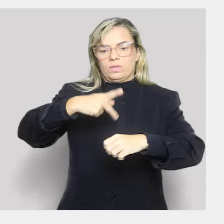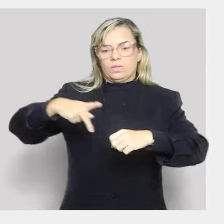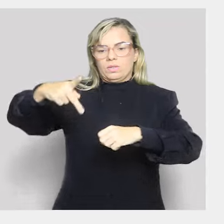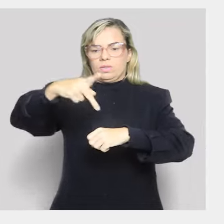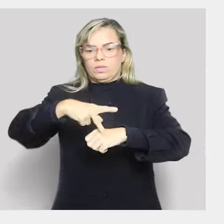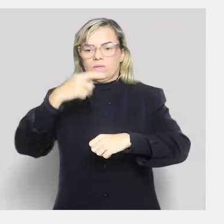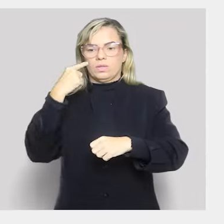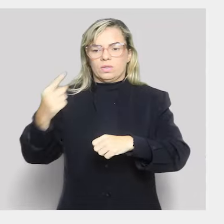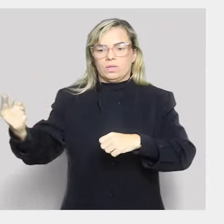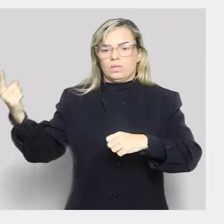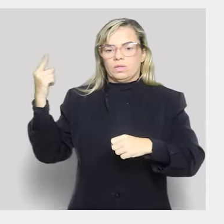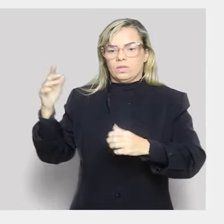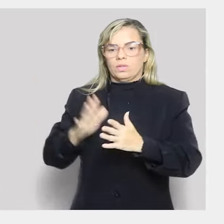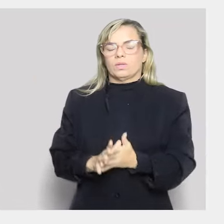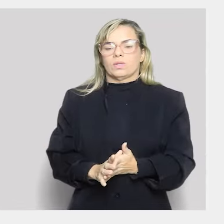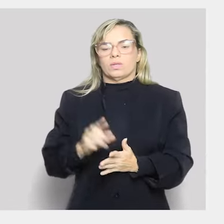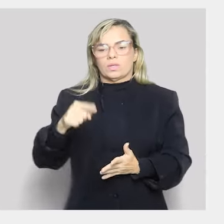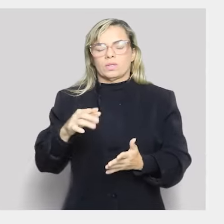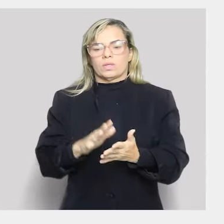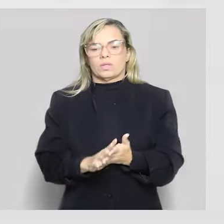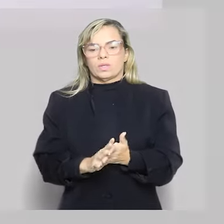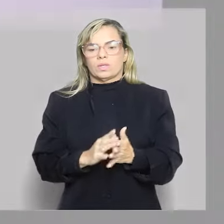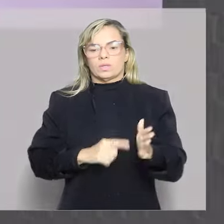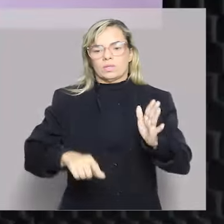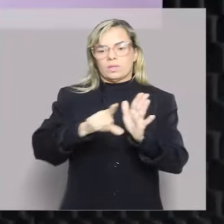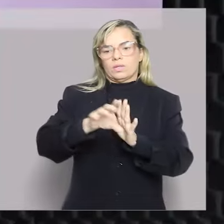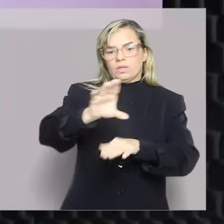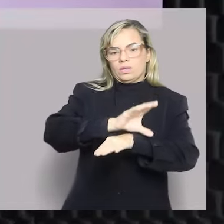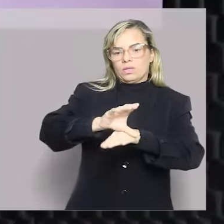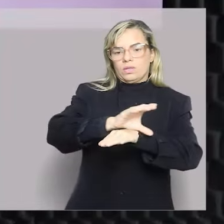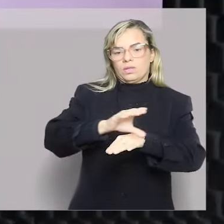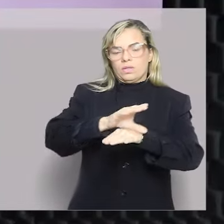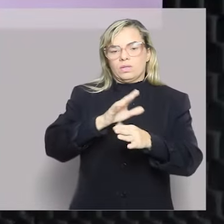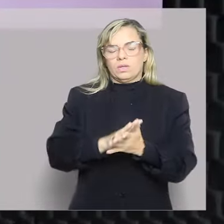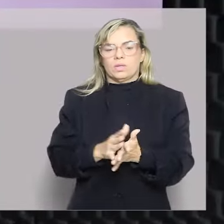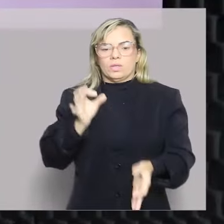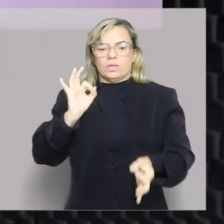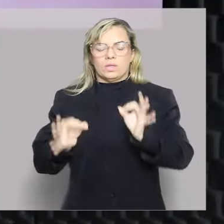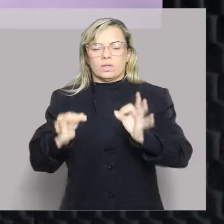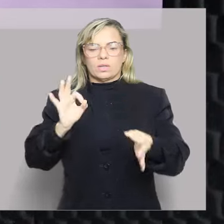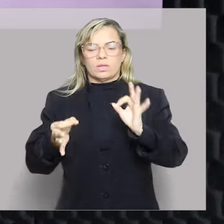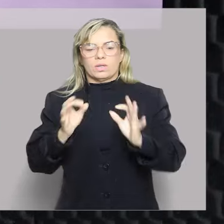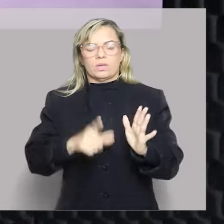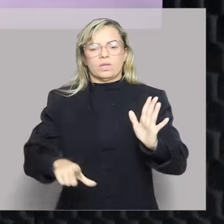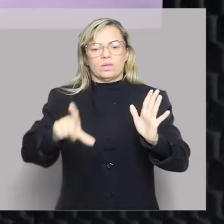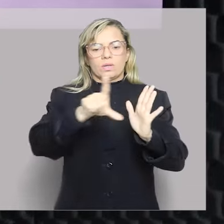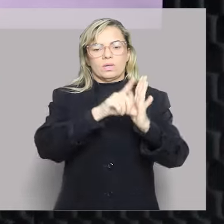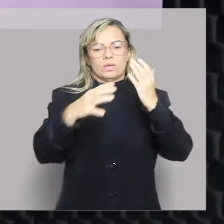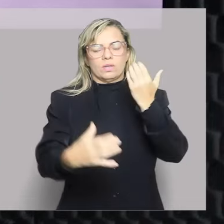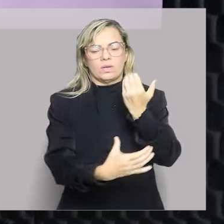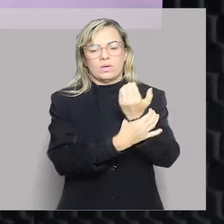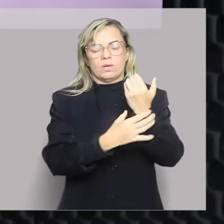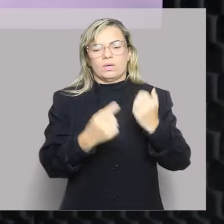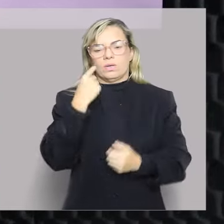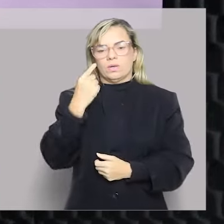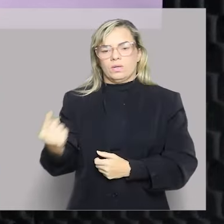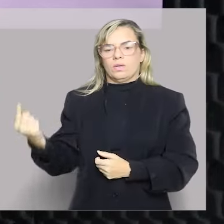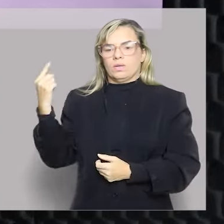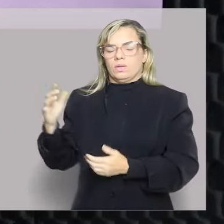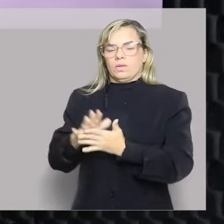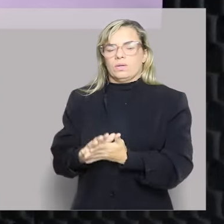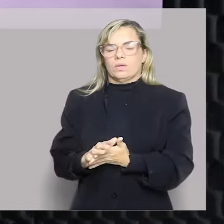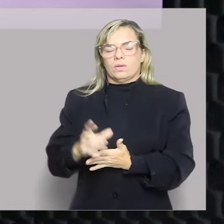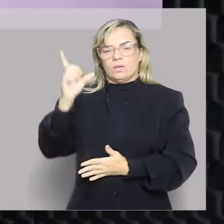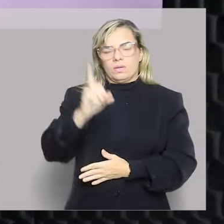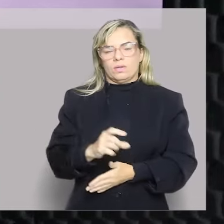de direitos dos seres humanos submetidos a uma determinada ordem jurídica. Esses são os direitos fundamentais